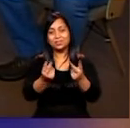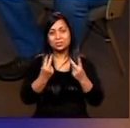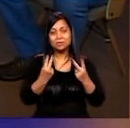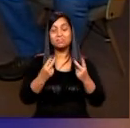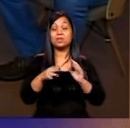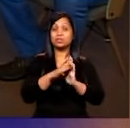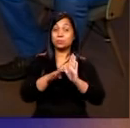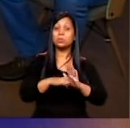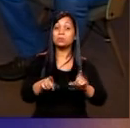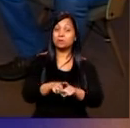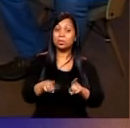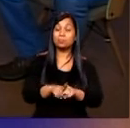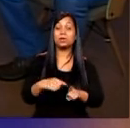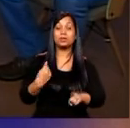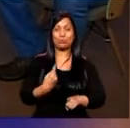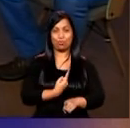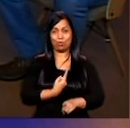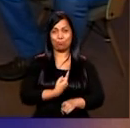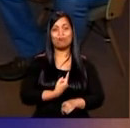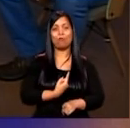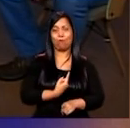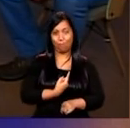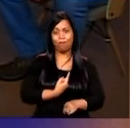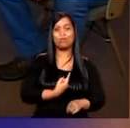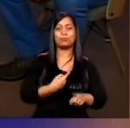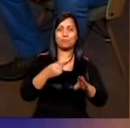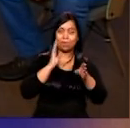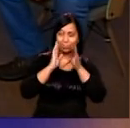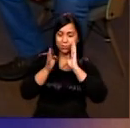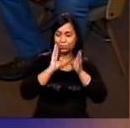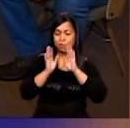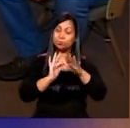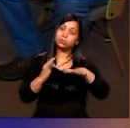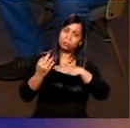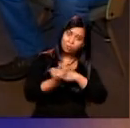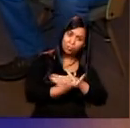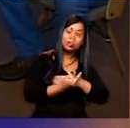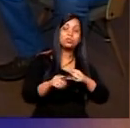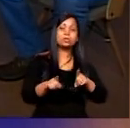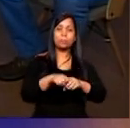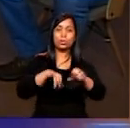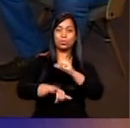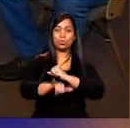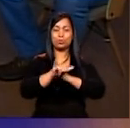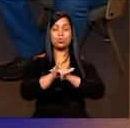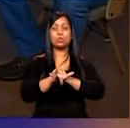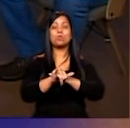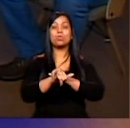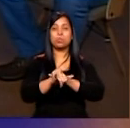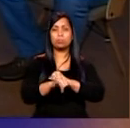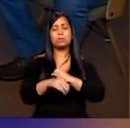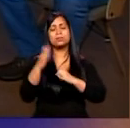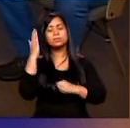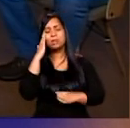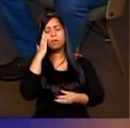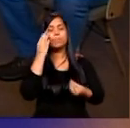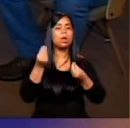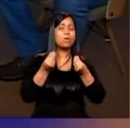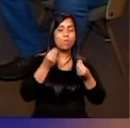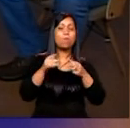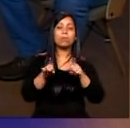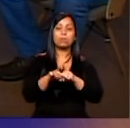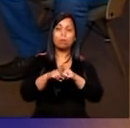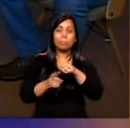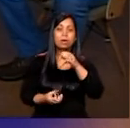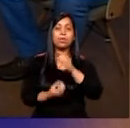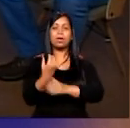acompanha esse programa também nas nossas páginas e no nosso canal no YouTube. E para saber mais sobre aqui o processo legislativo, sobre a Câmara,